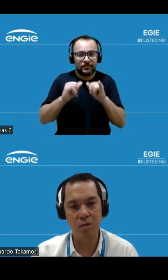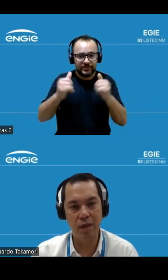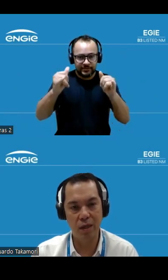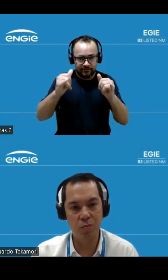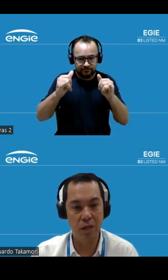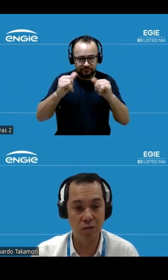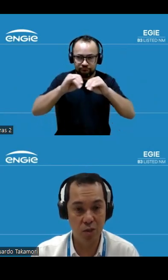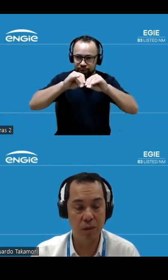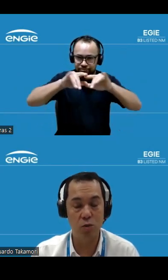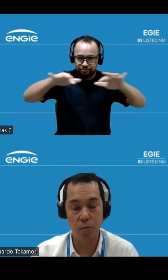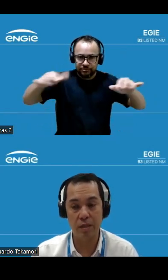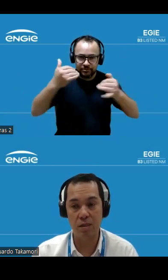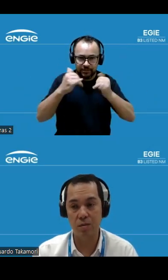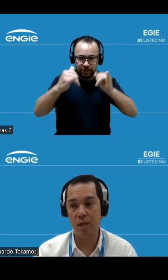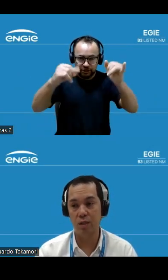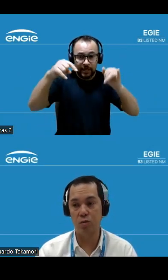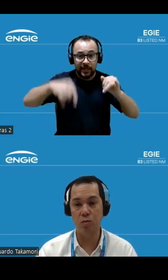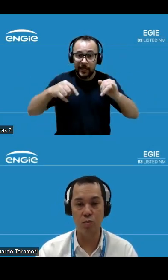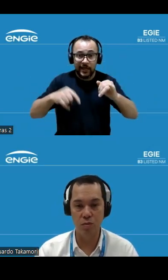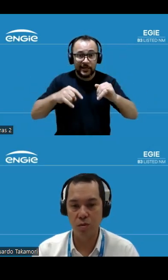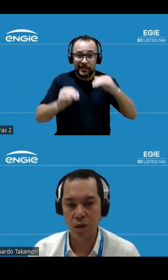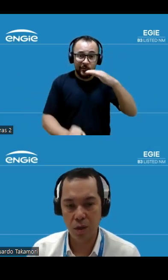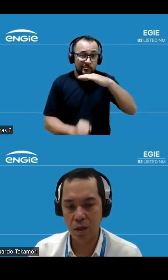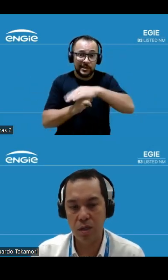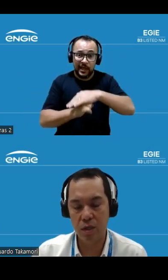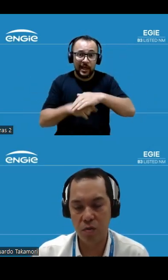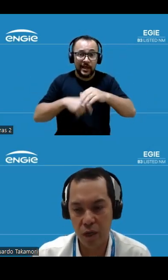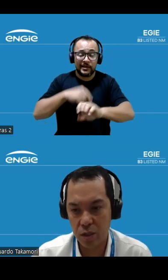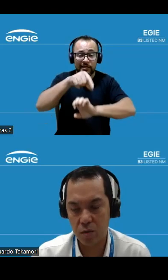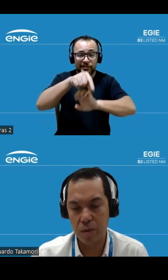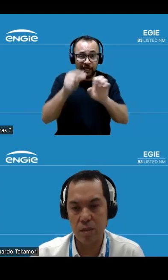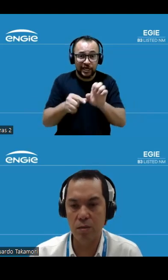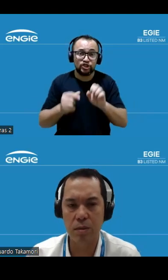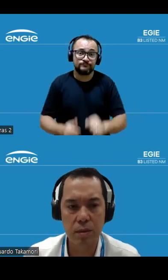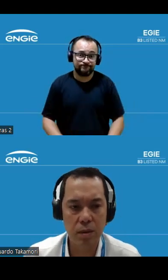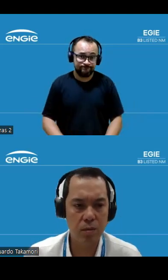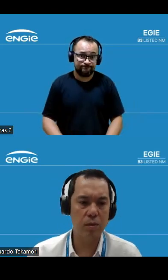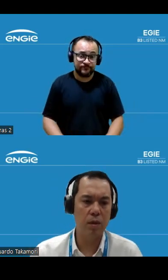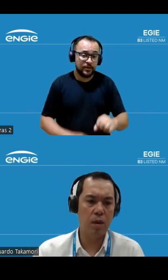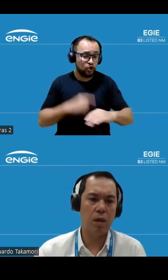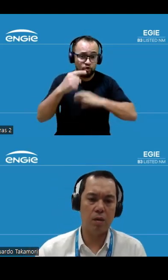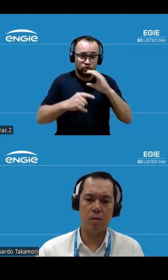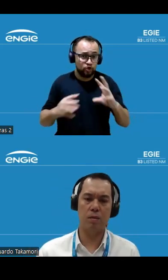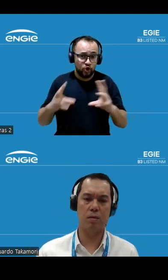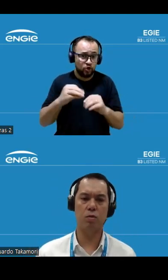investimento da Engie pela de investimento de operação da Engie no mundo e não seria diferente aqui no Brasil então